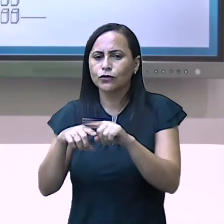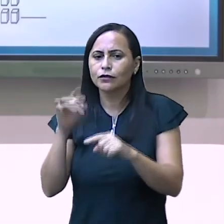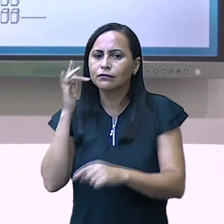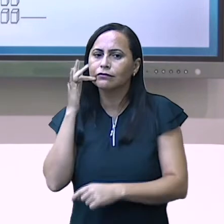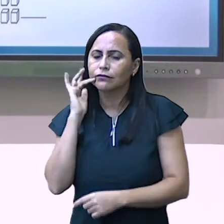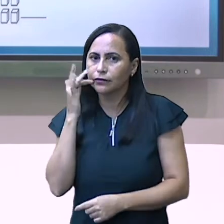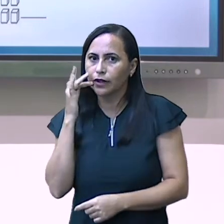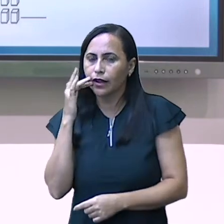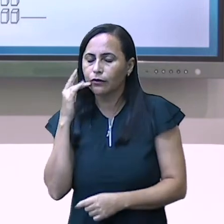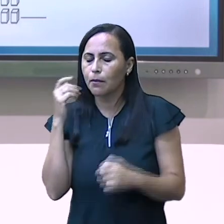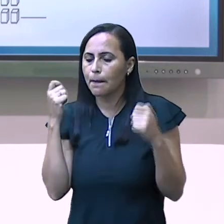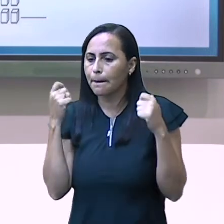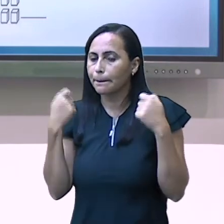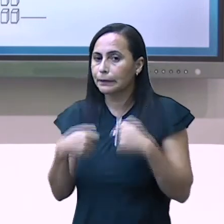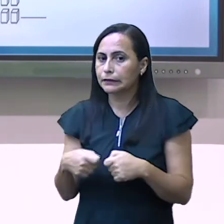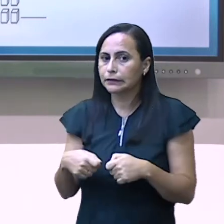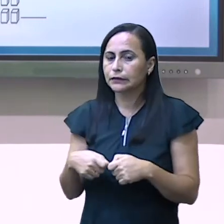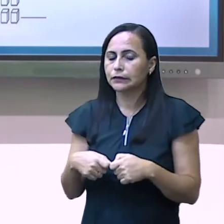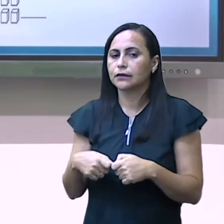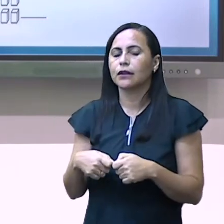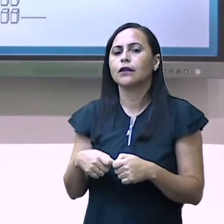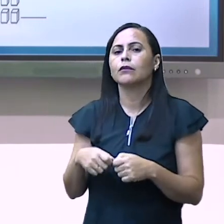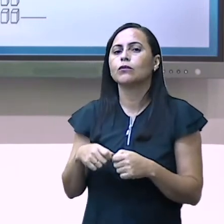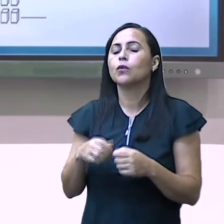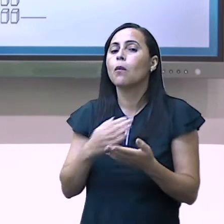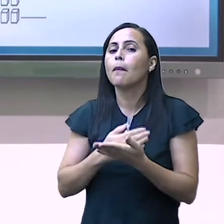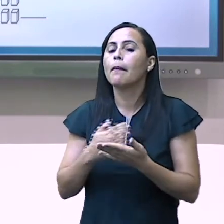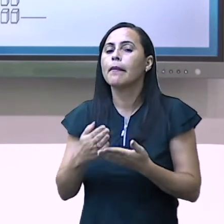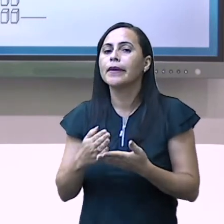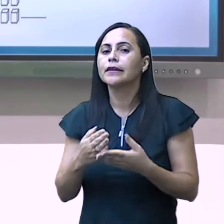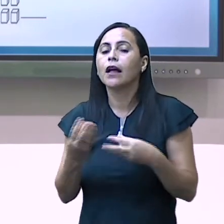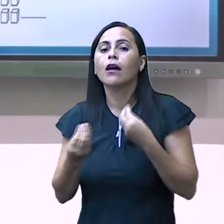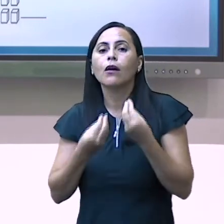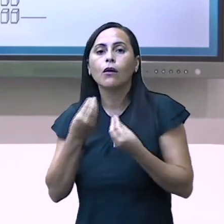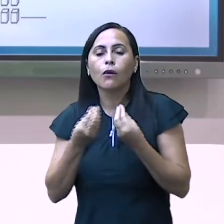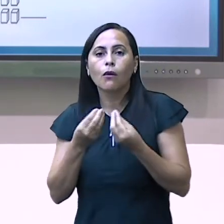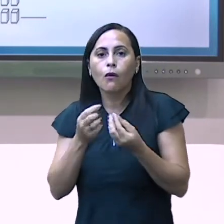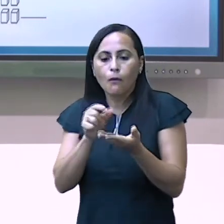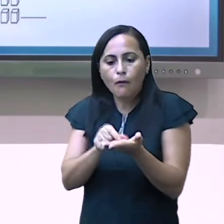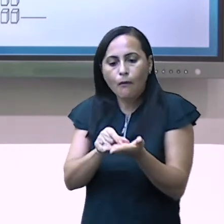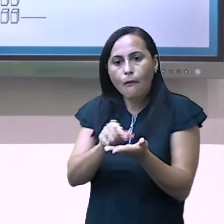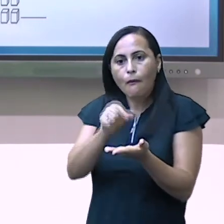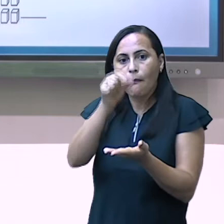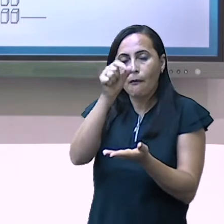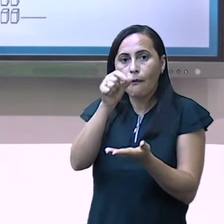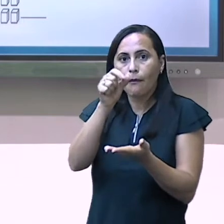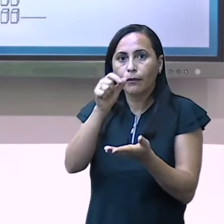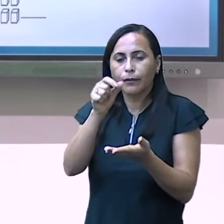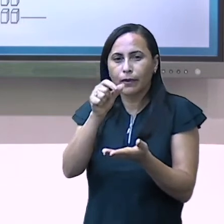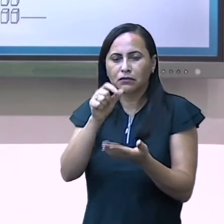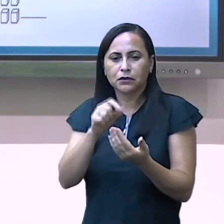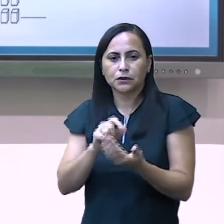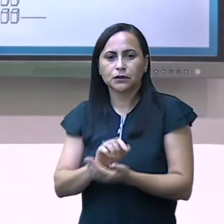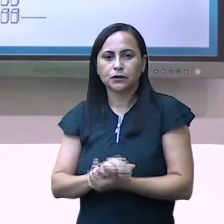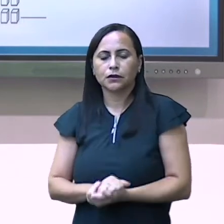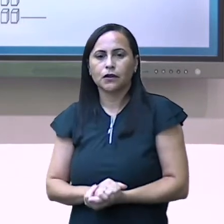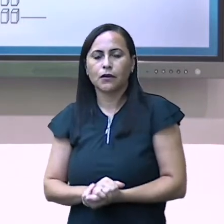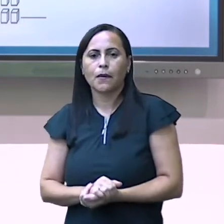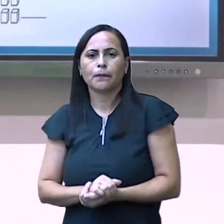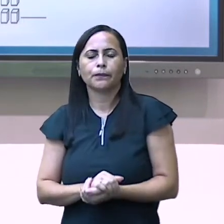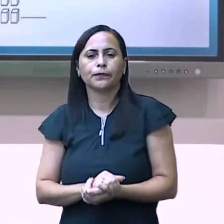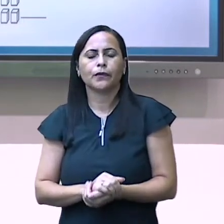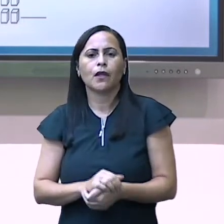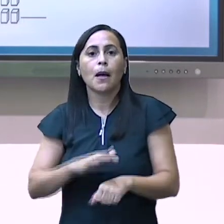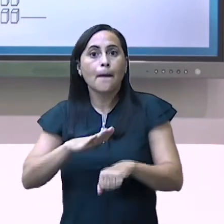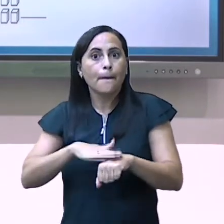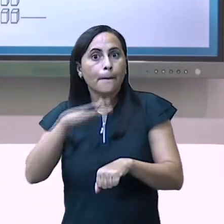pelo maior, que é a nossa dezena. Certo? Então, peguei dez, onze,